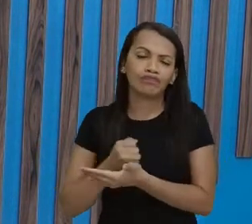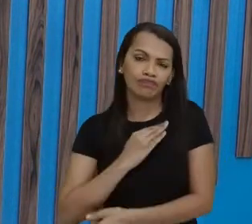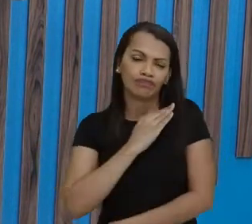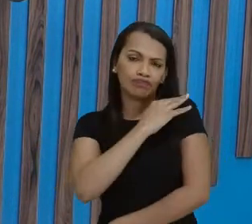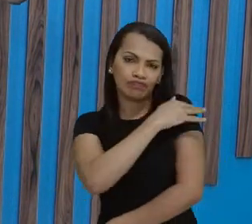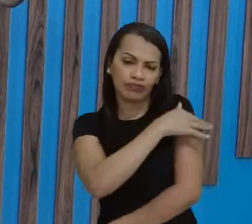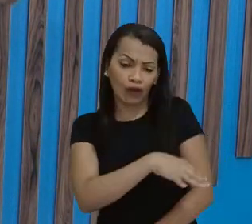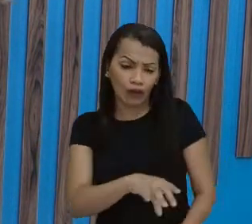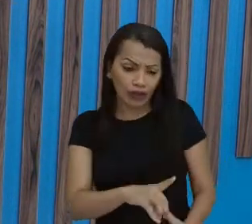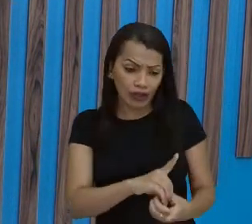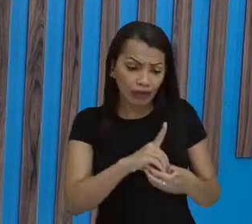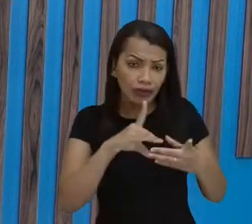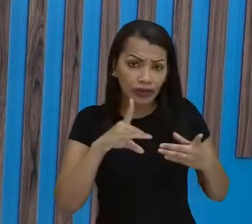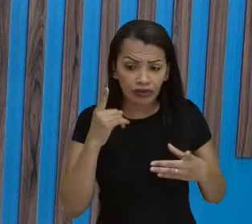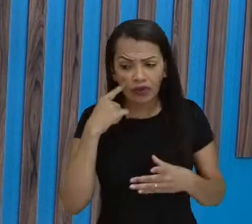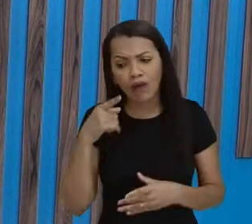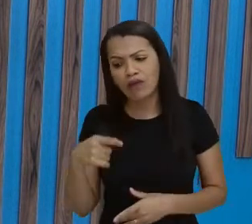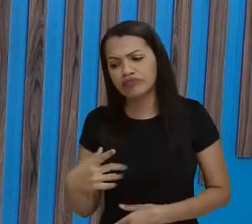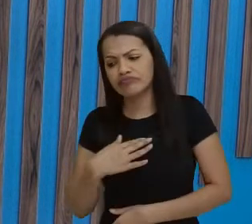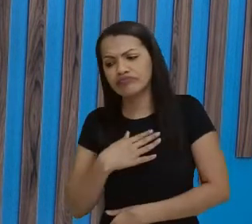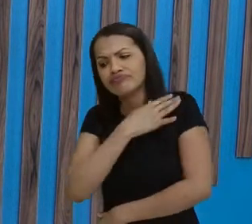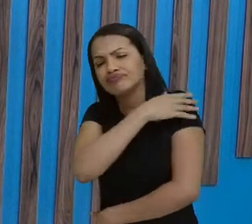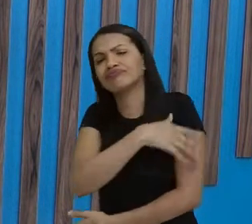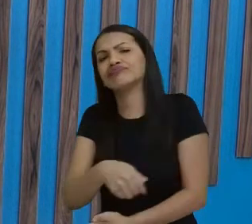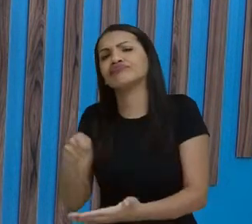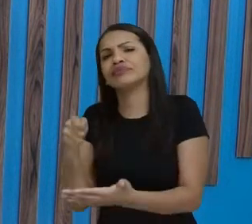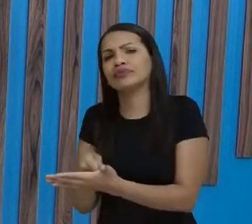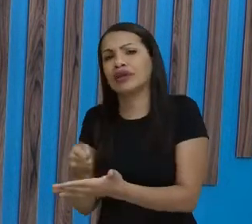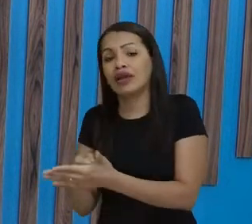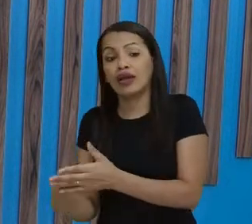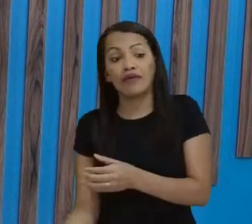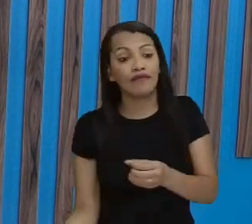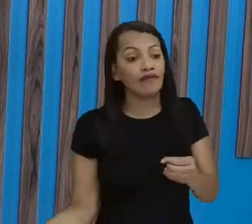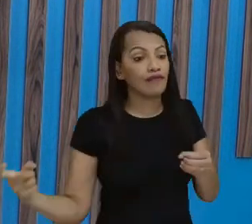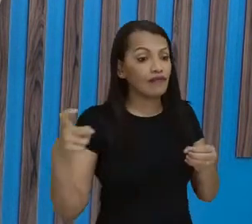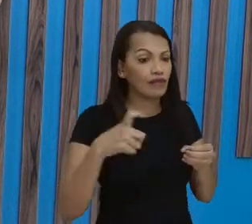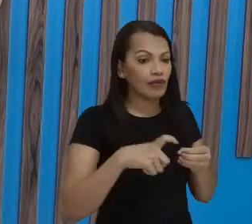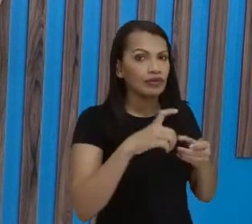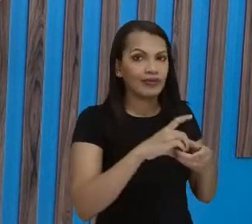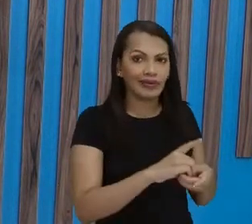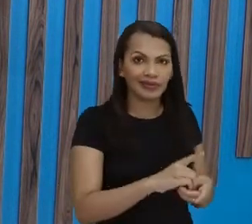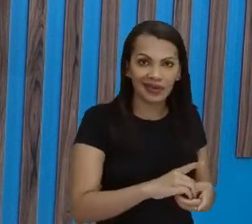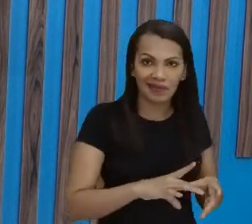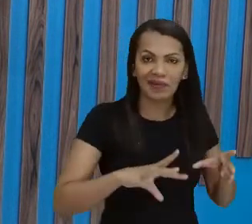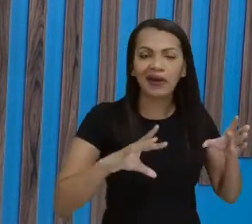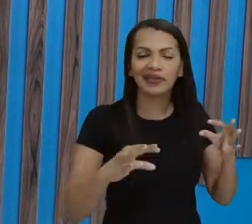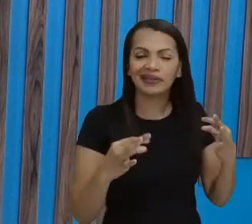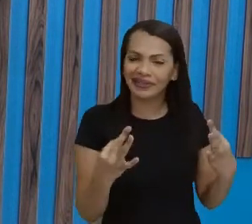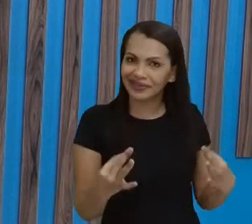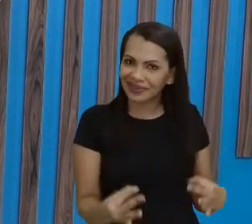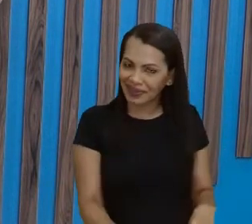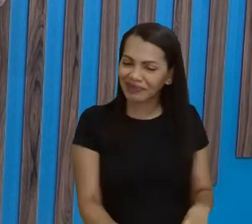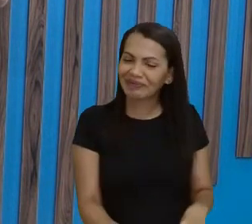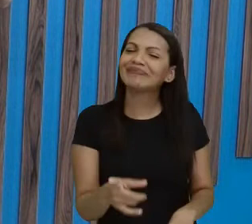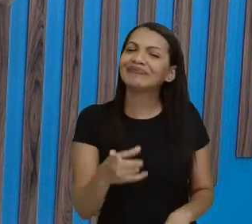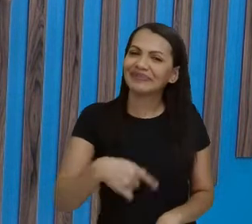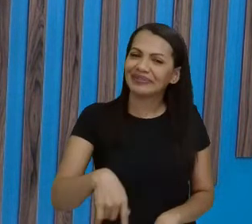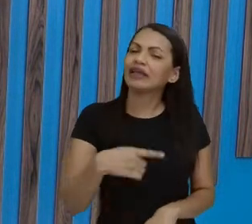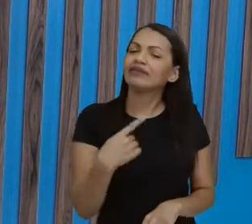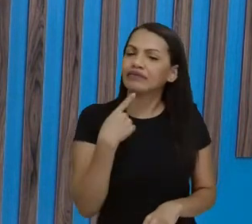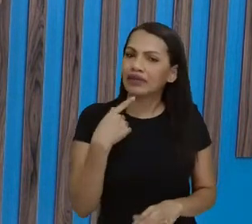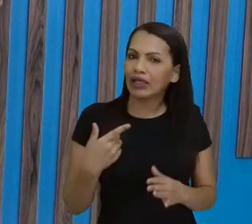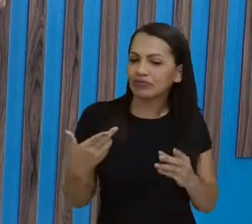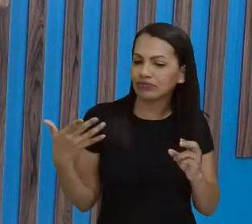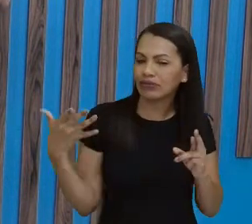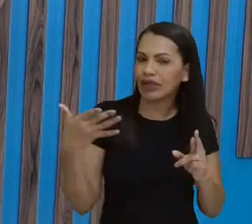a gente sai da ditadura, volta para a democracia, e nada mais simbólico do